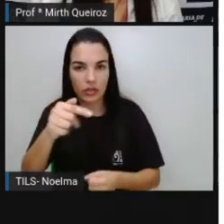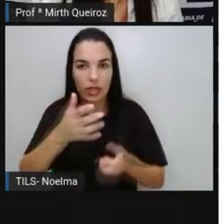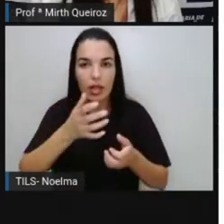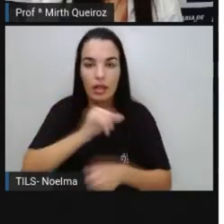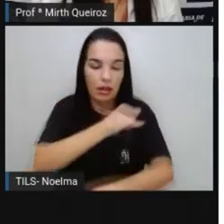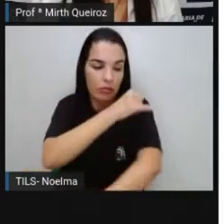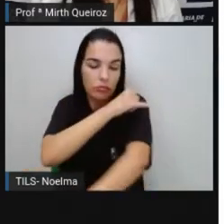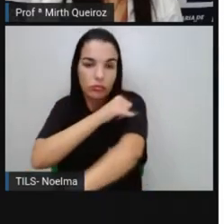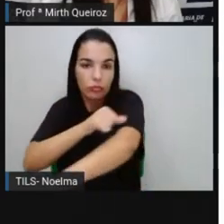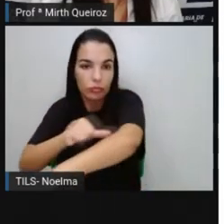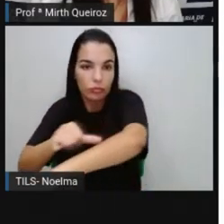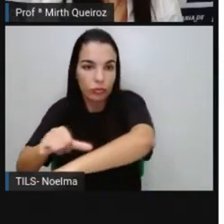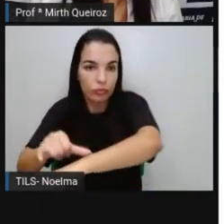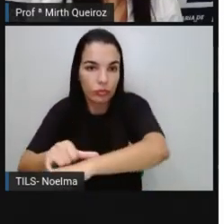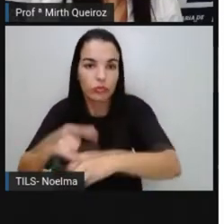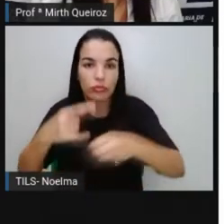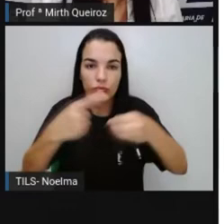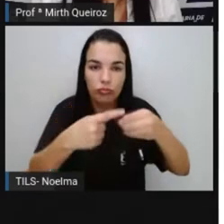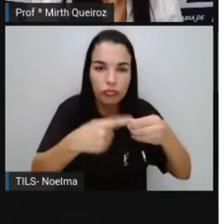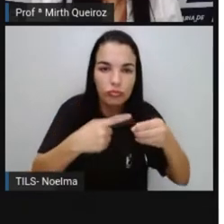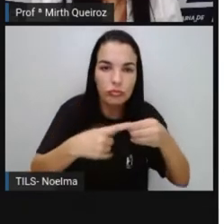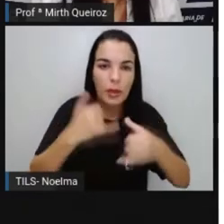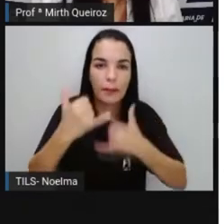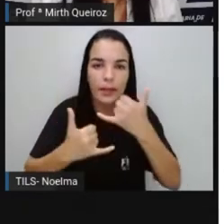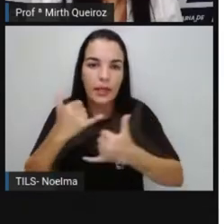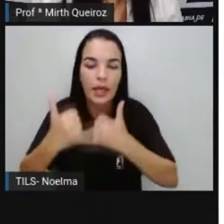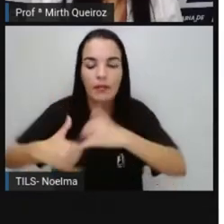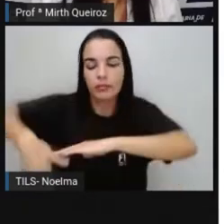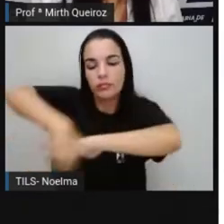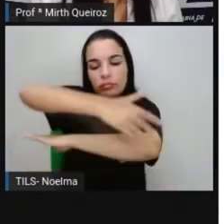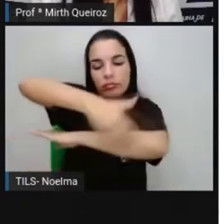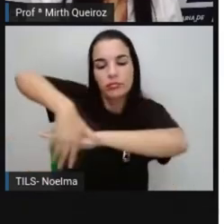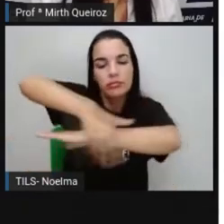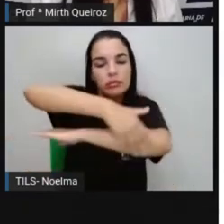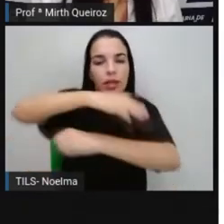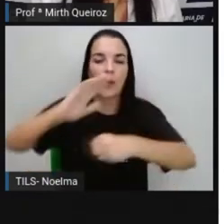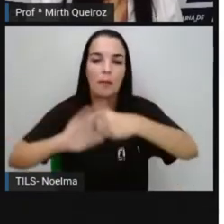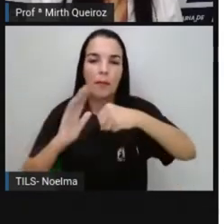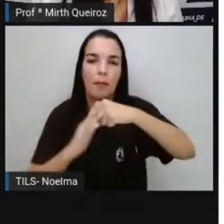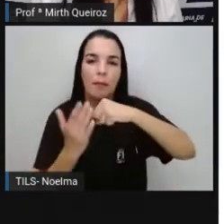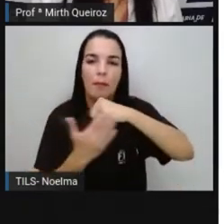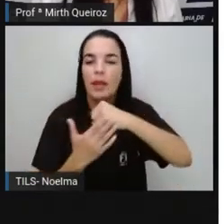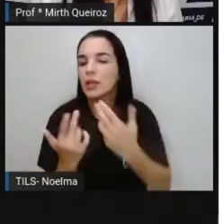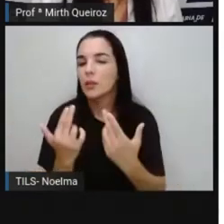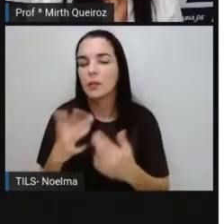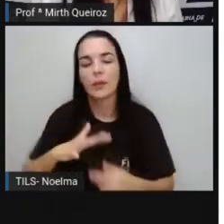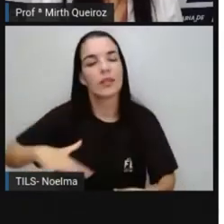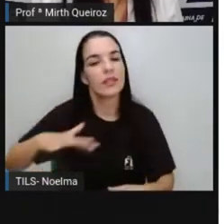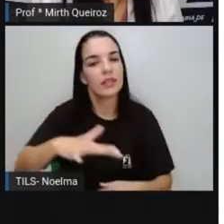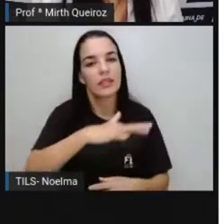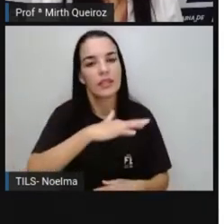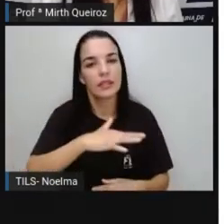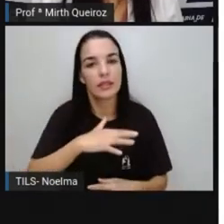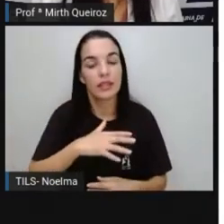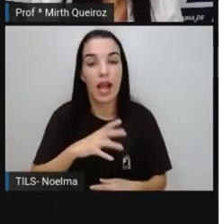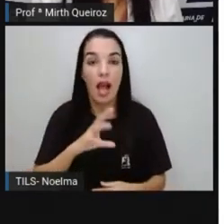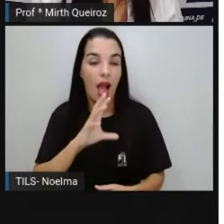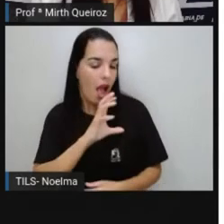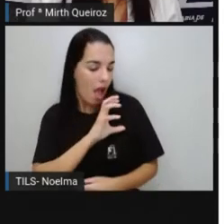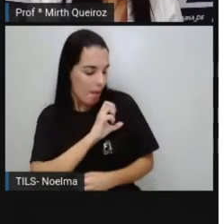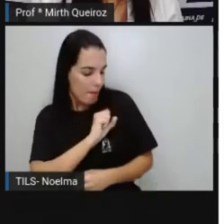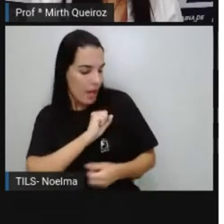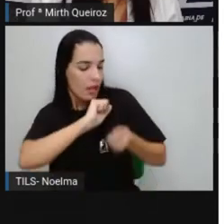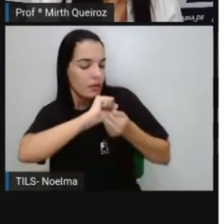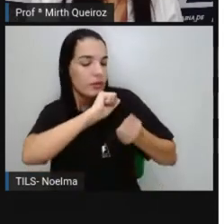e brincava pelas ruas e seu bairro como toda criança. Apesar de amante da arte, enveredou-se